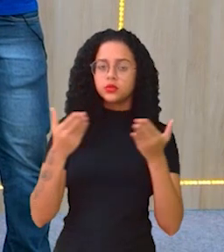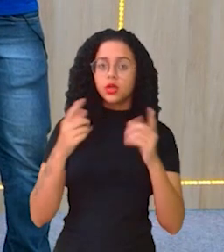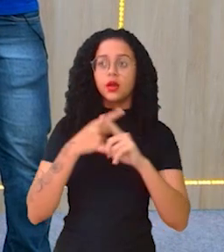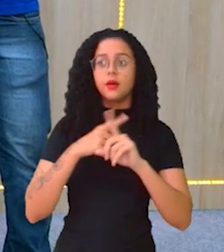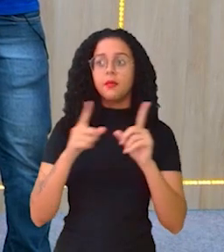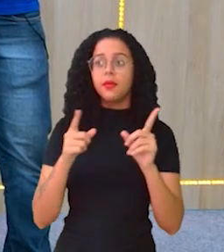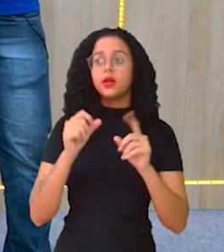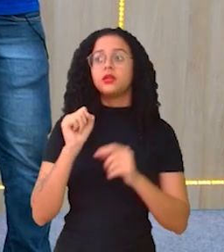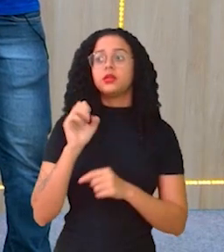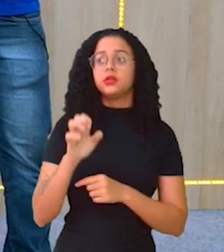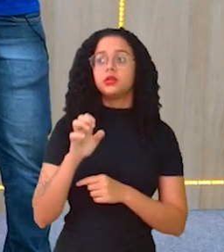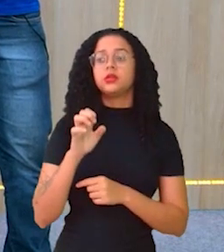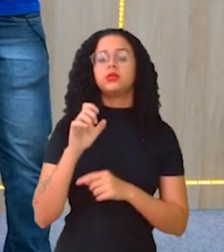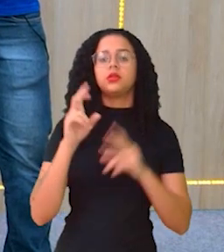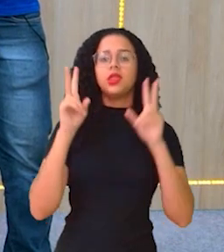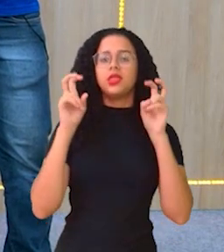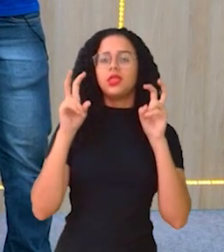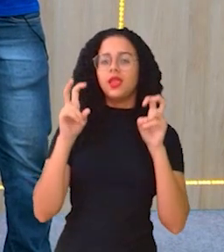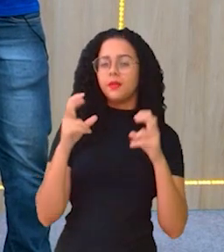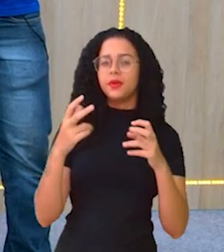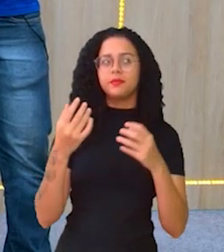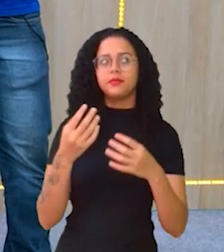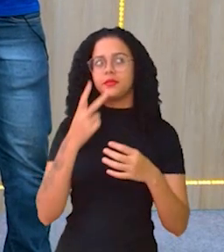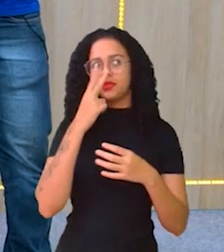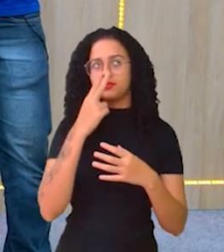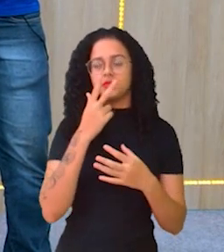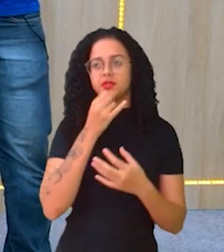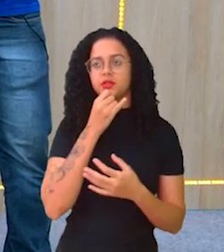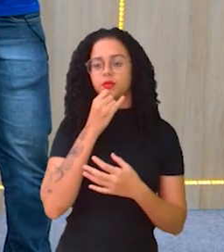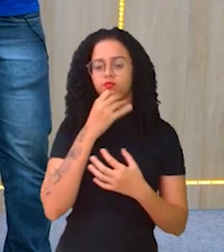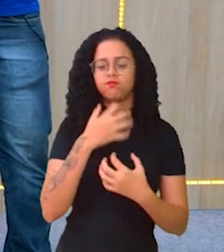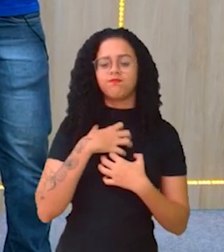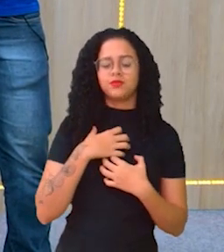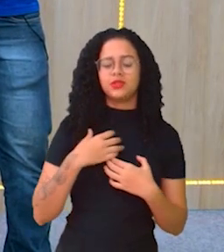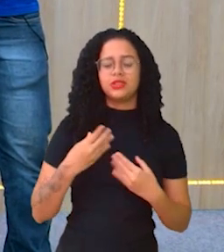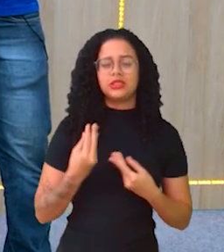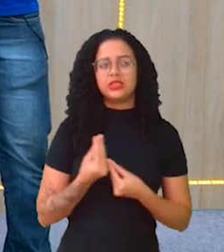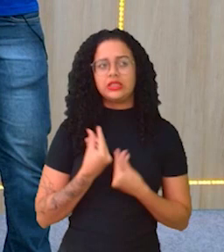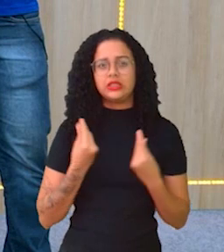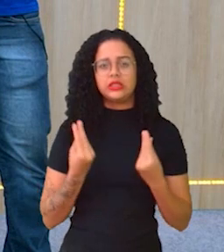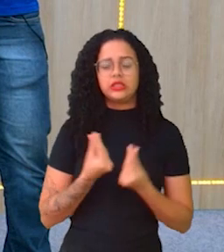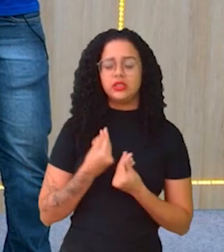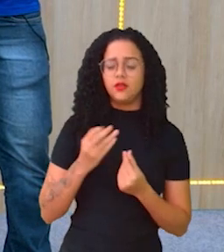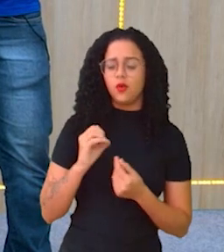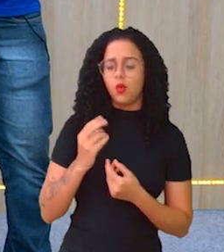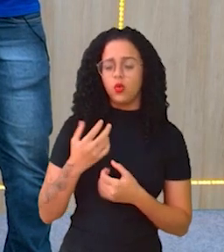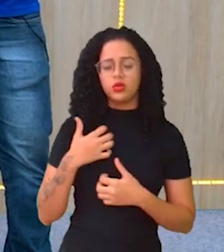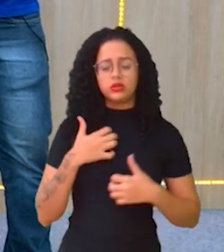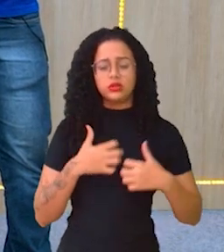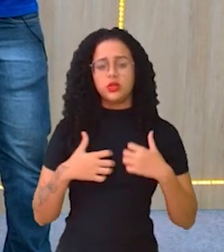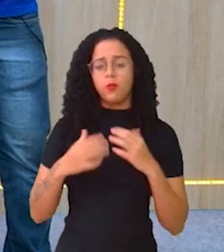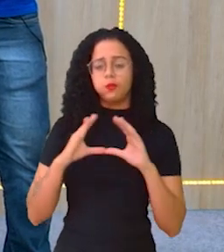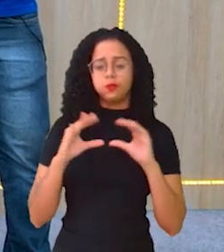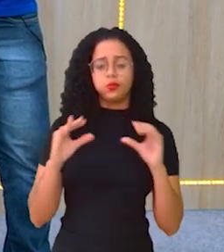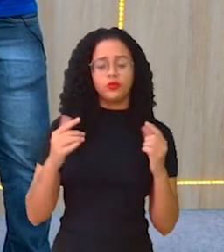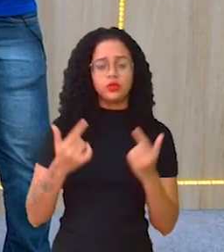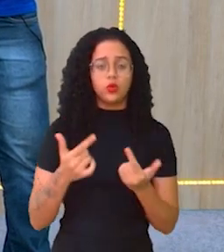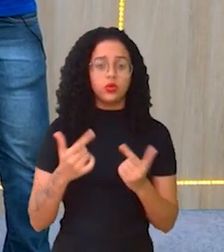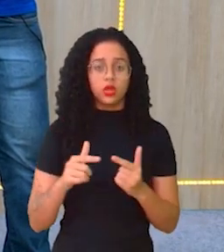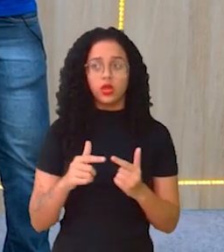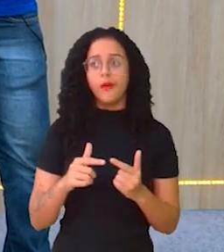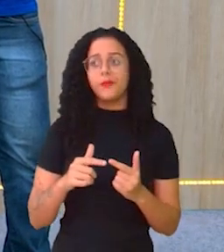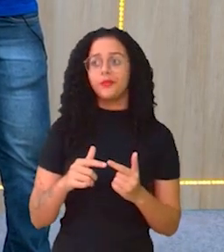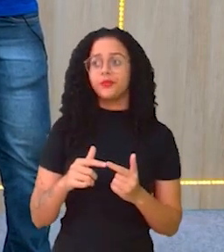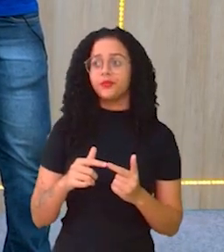caso seja um tema que gere algum tipo de sensibilidade, que gere algum tipo de...